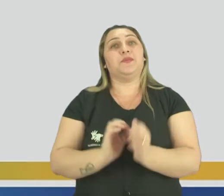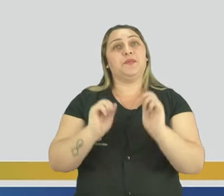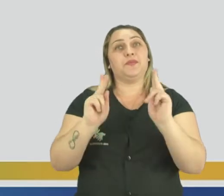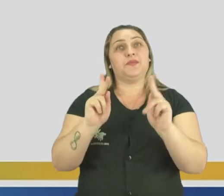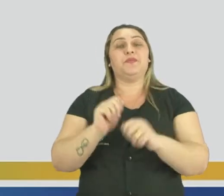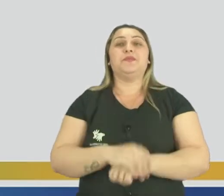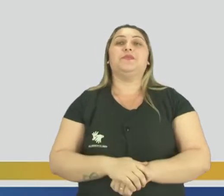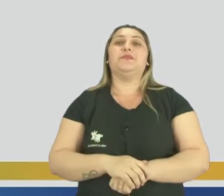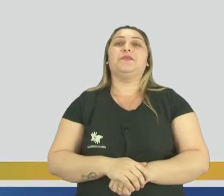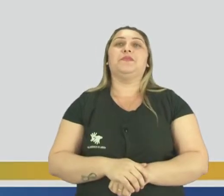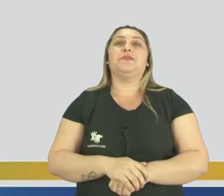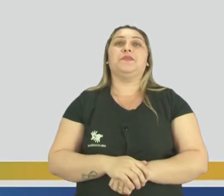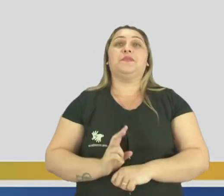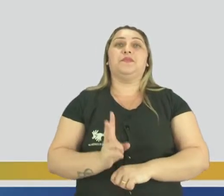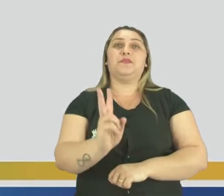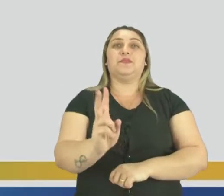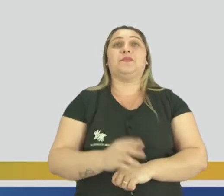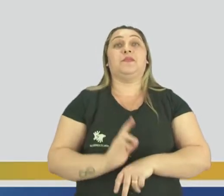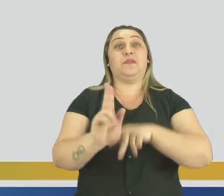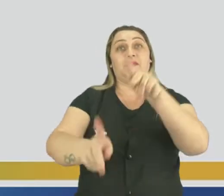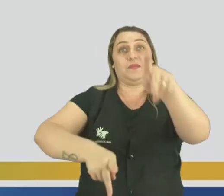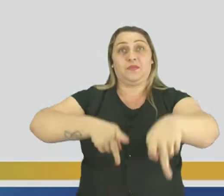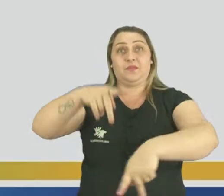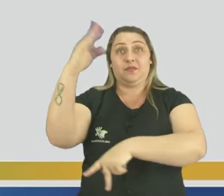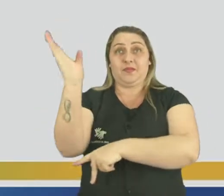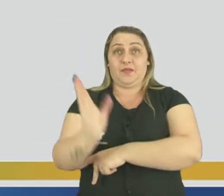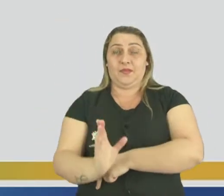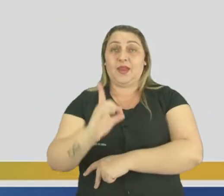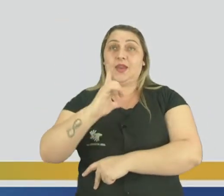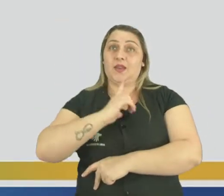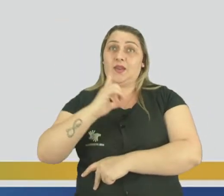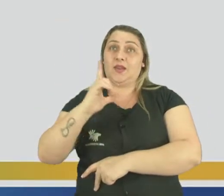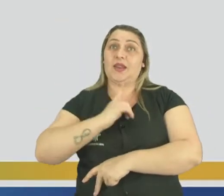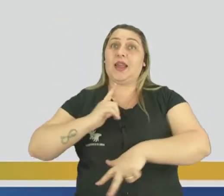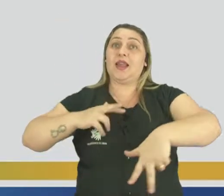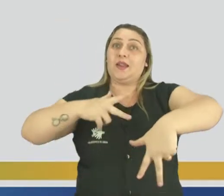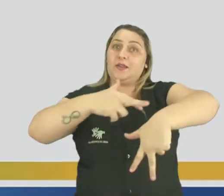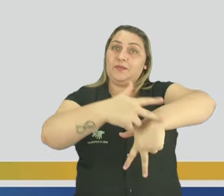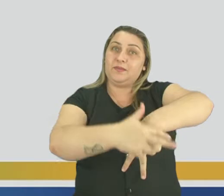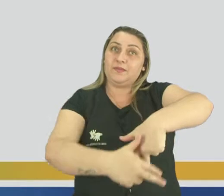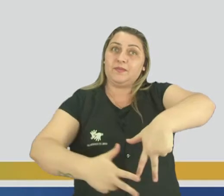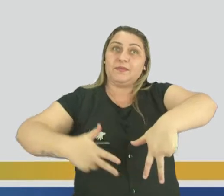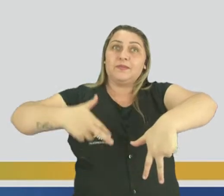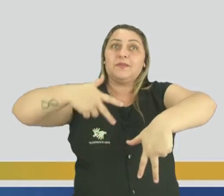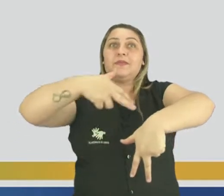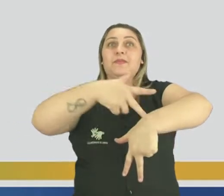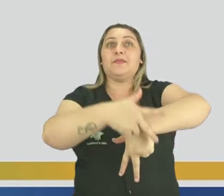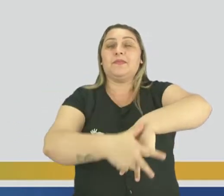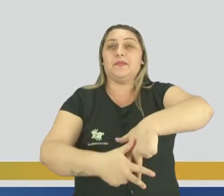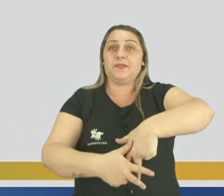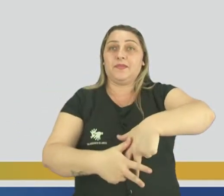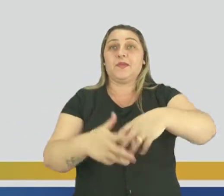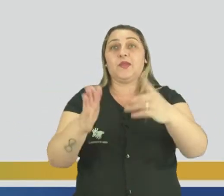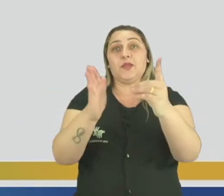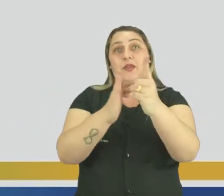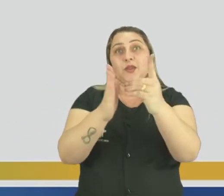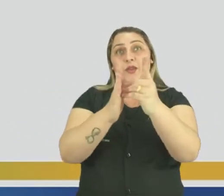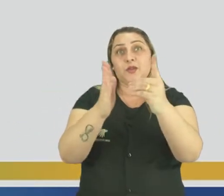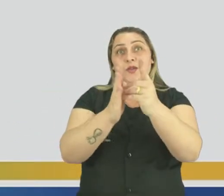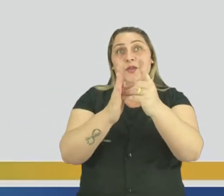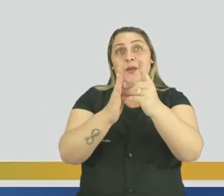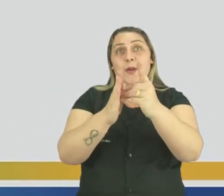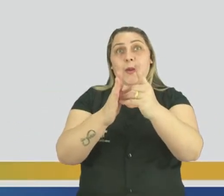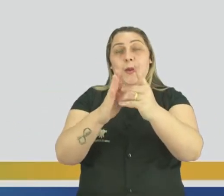ok? Vamos continuar aí, A população brasileira é constituída etnicamente a partir de